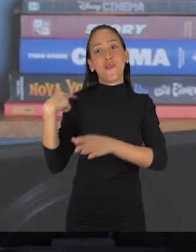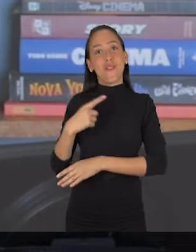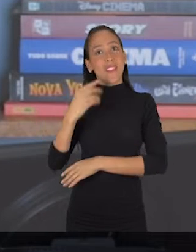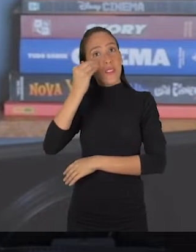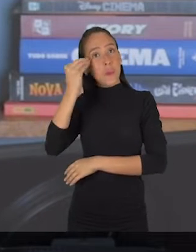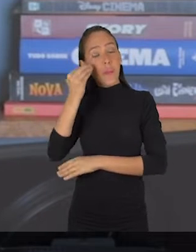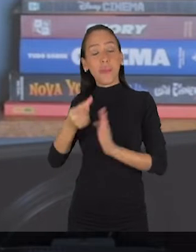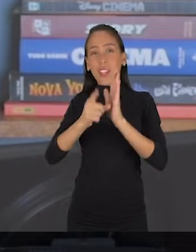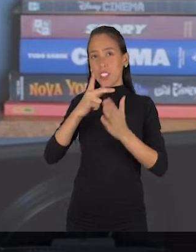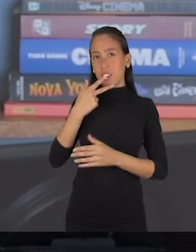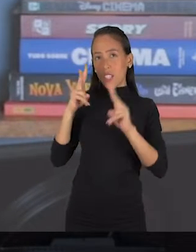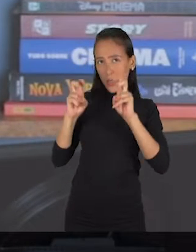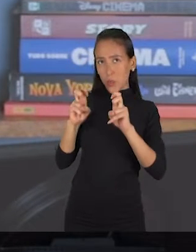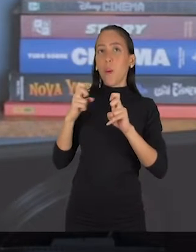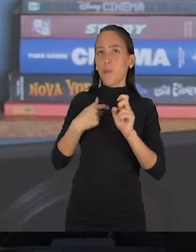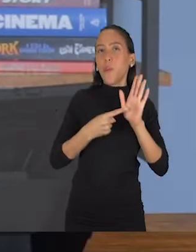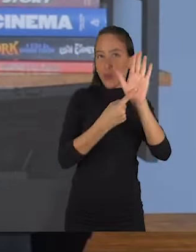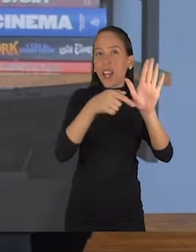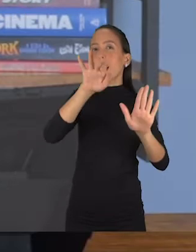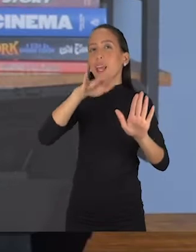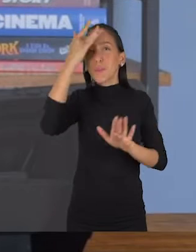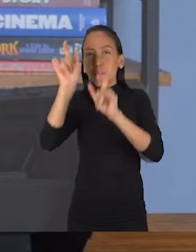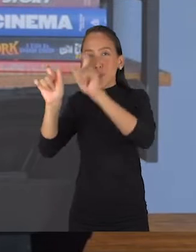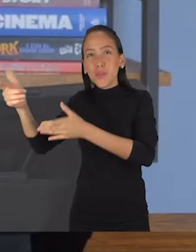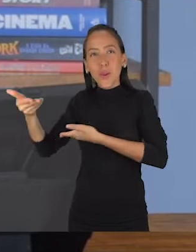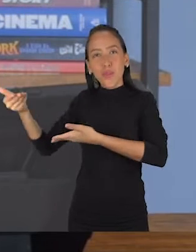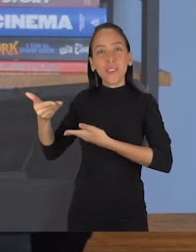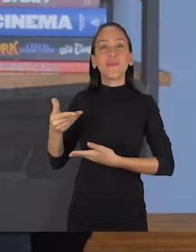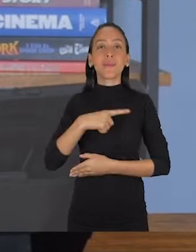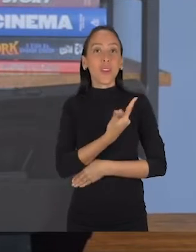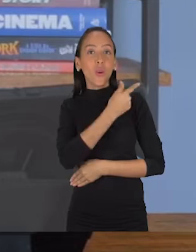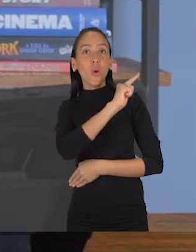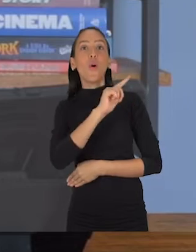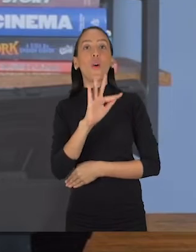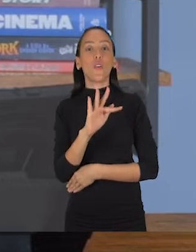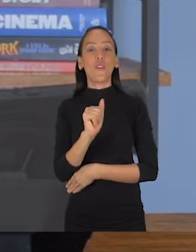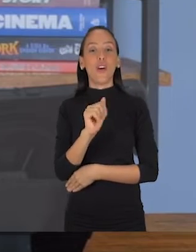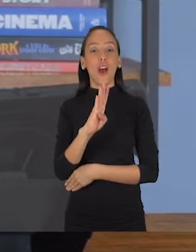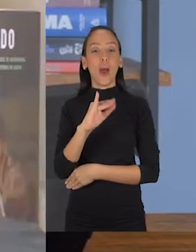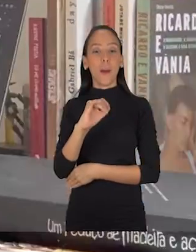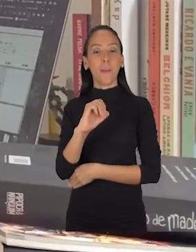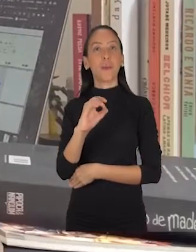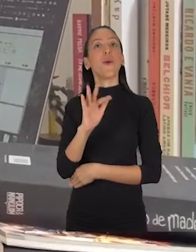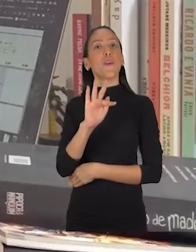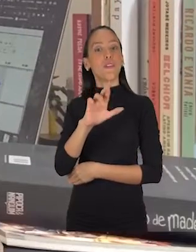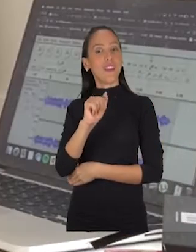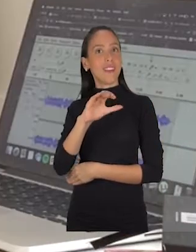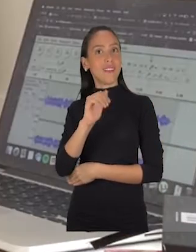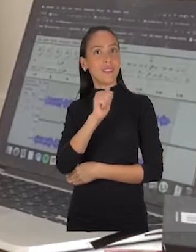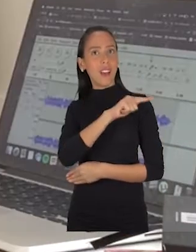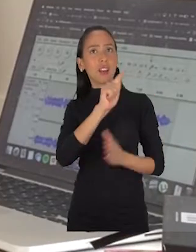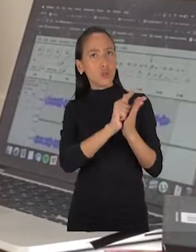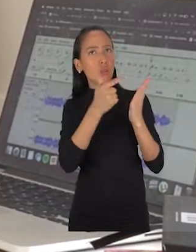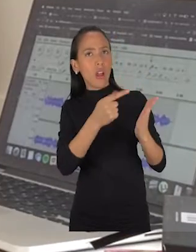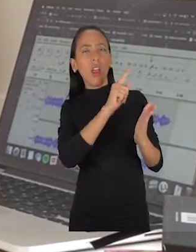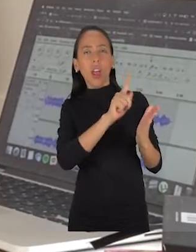audiovisual para a internet, eu vou te apresentar essas pessoas. Além de mim, nessa plataforma vocês vão encontrar o Fábio França. Fábio é jornalista, já foi